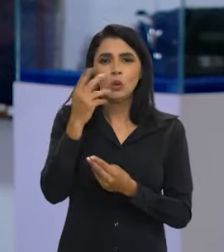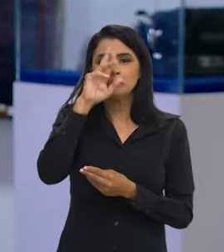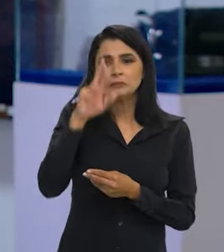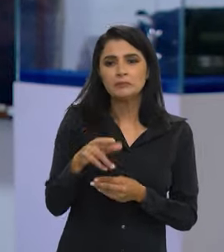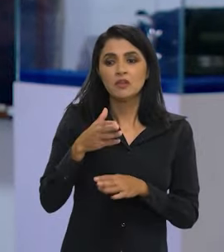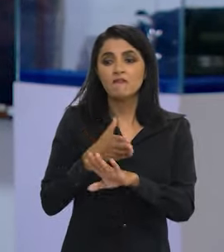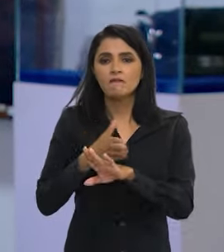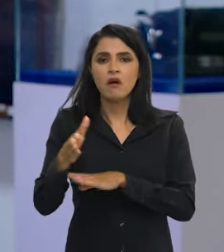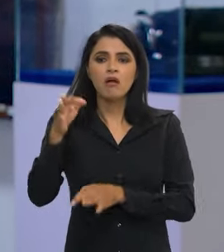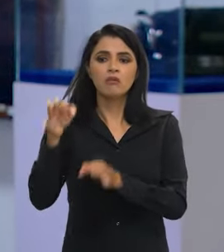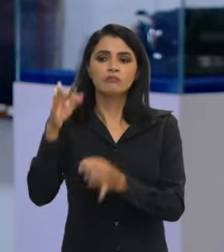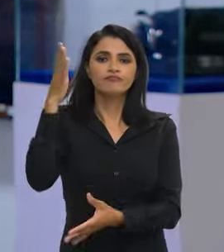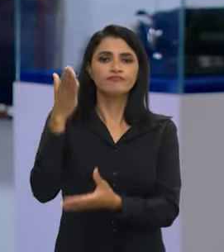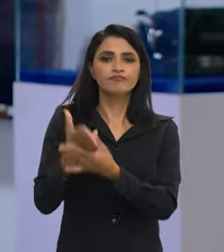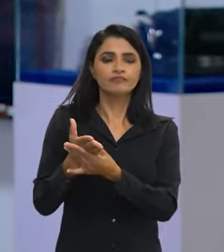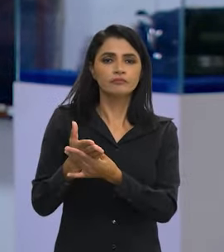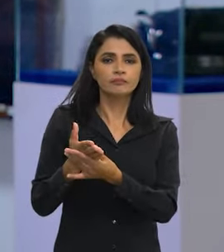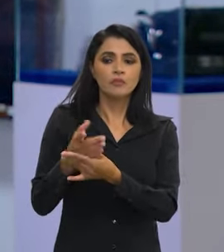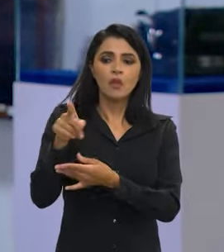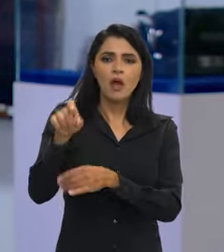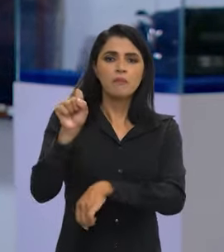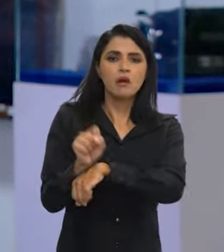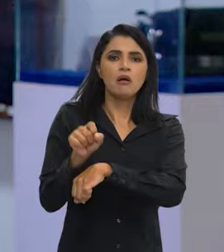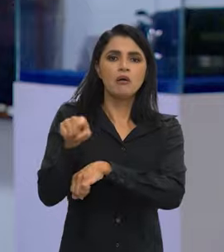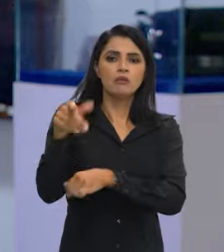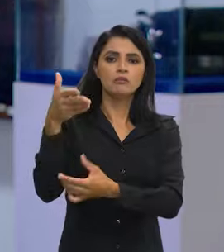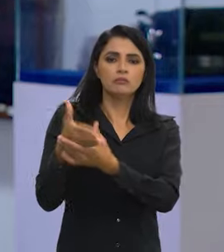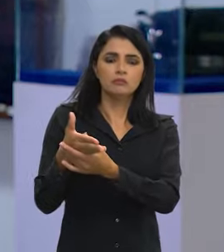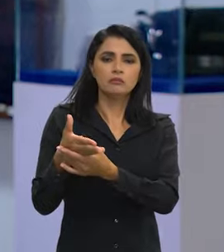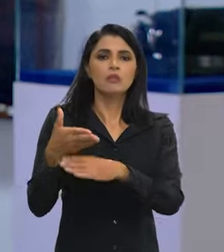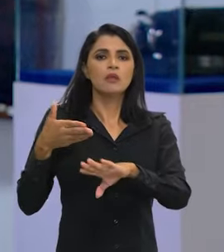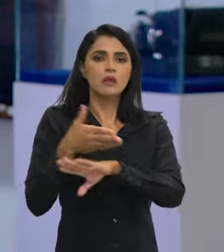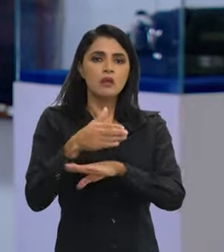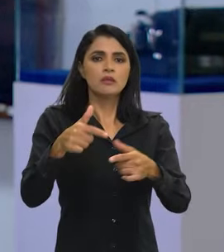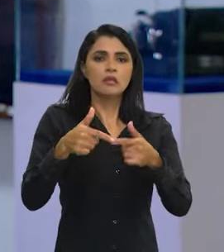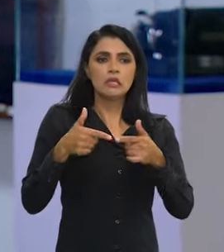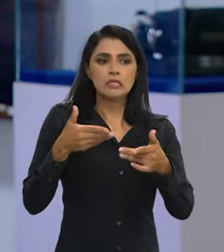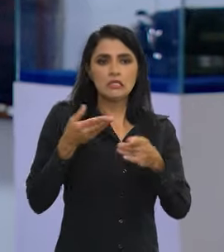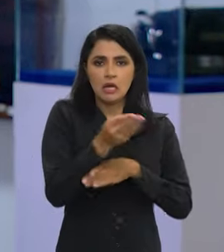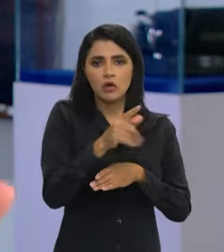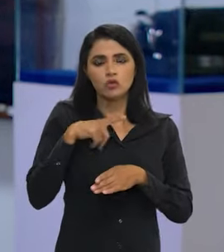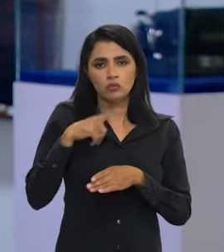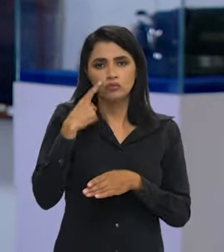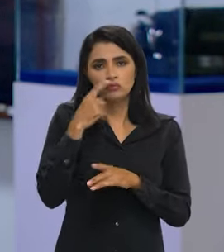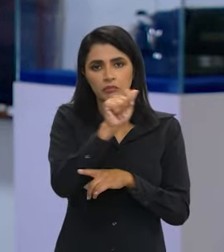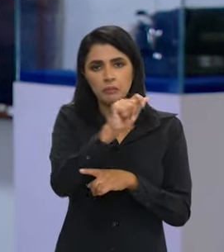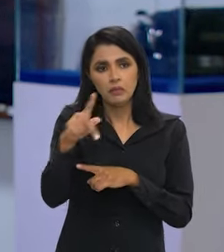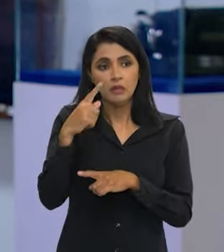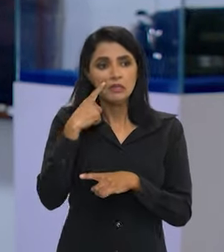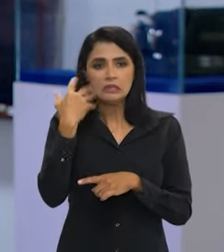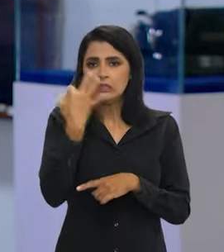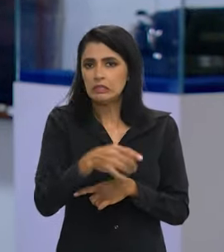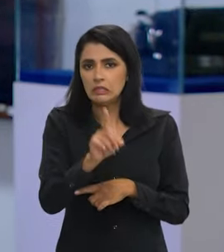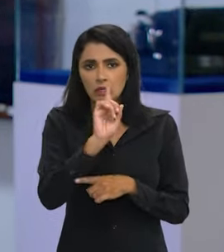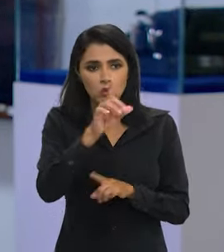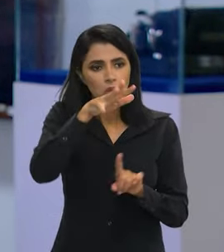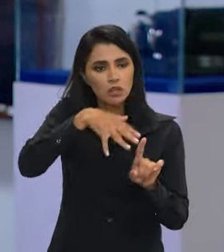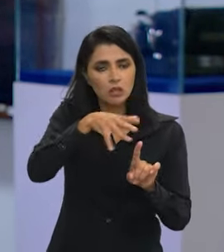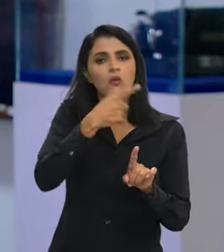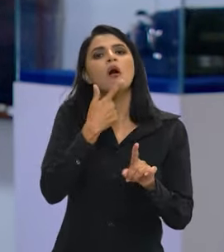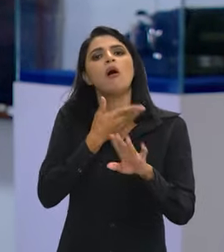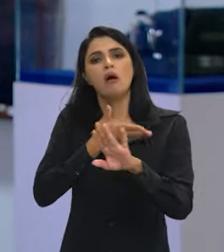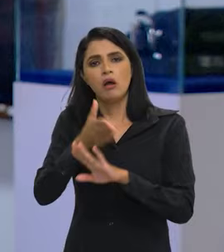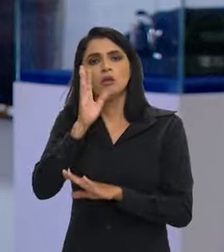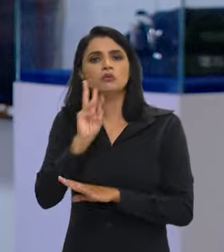inadequada, vão para o Judiciário, suspendam o processo e ele entre com atestado. Se não der certo, se depois a perícia não der certa, ele faz.